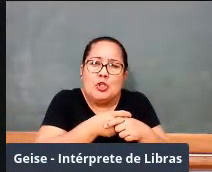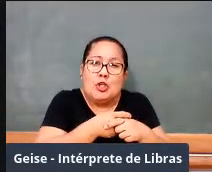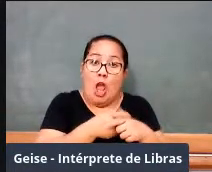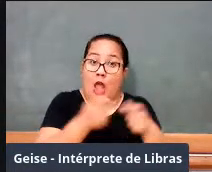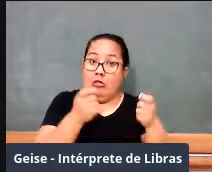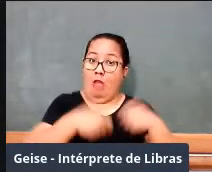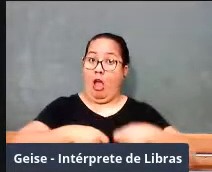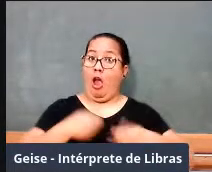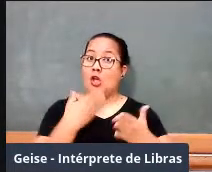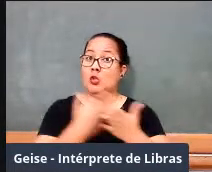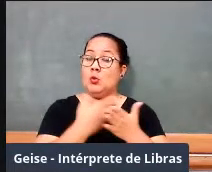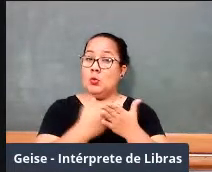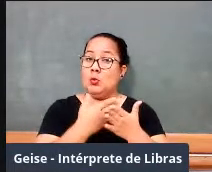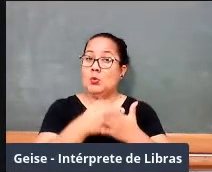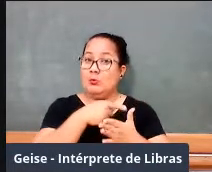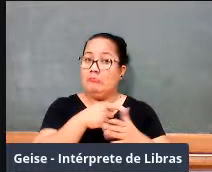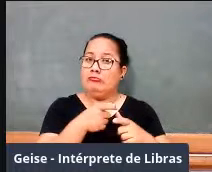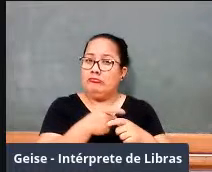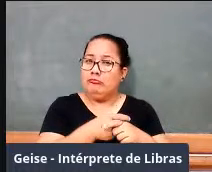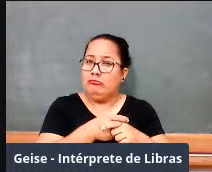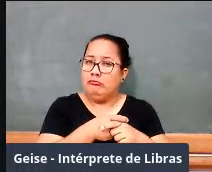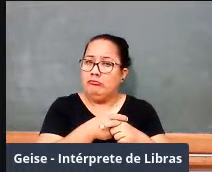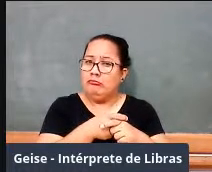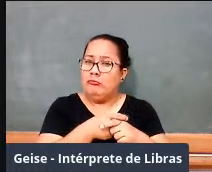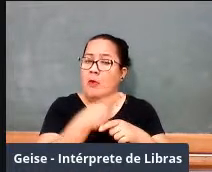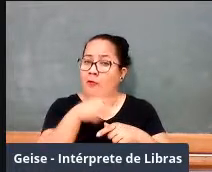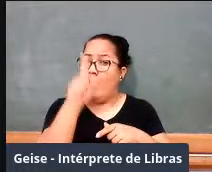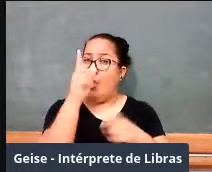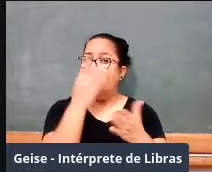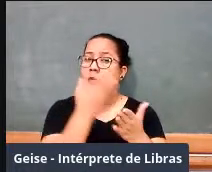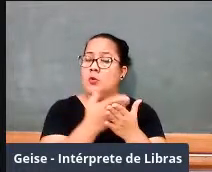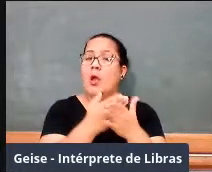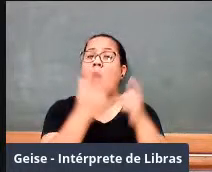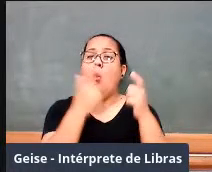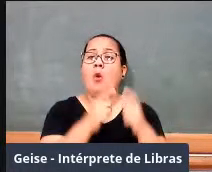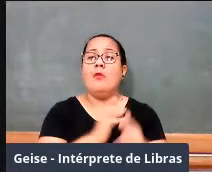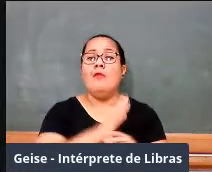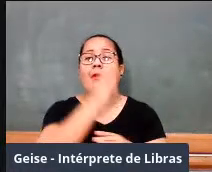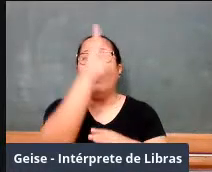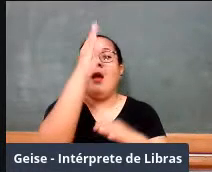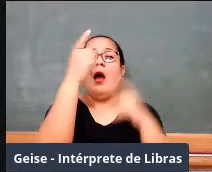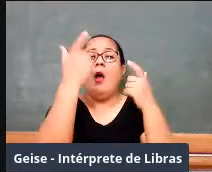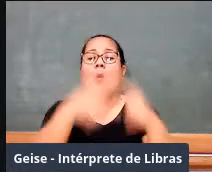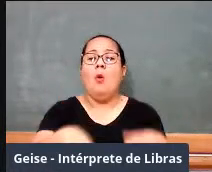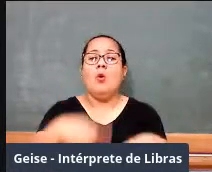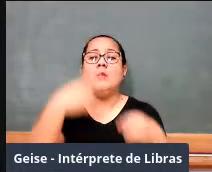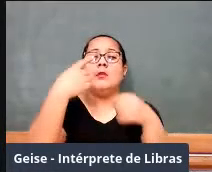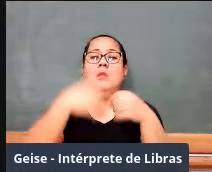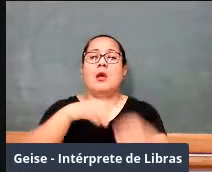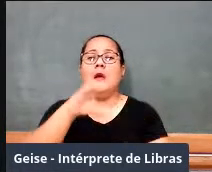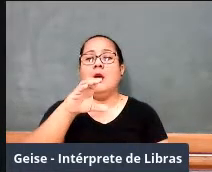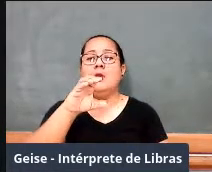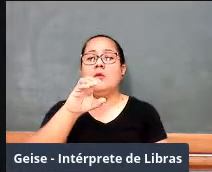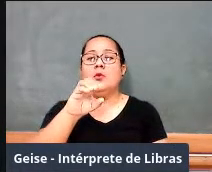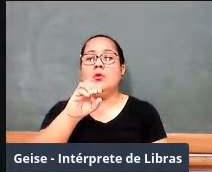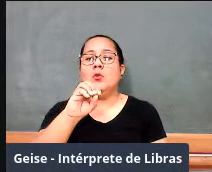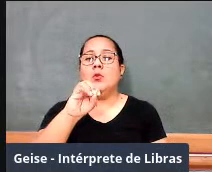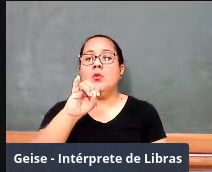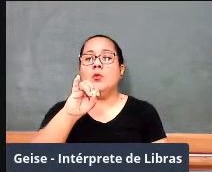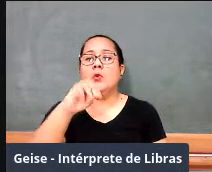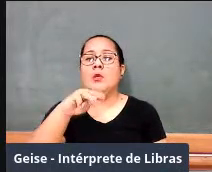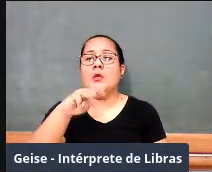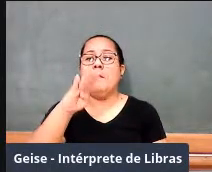daquela elite que ia cursar ensino superior ia para Coimbra, porque no século XIX,